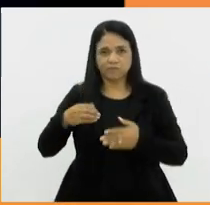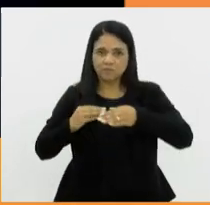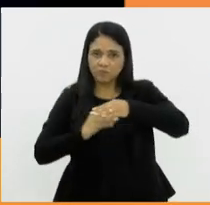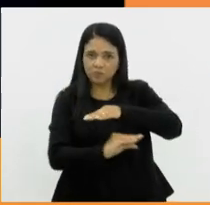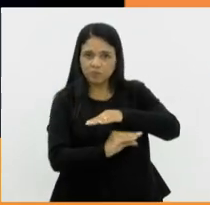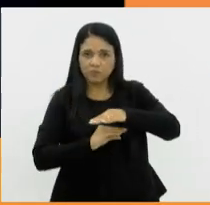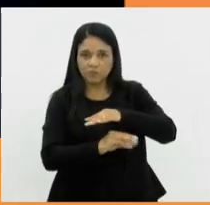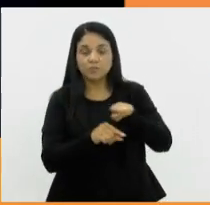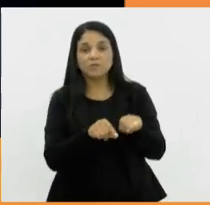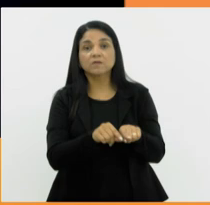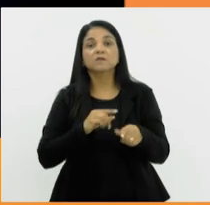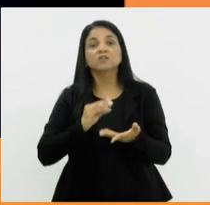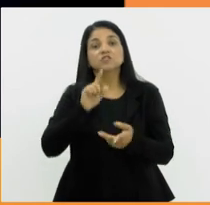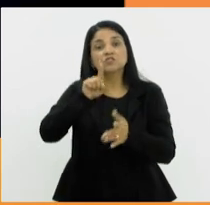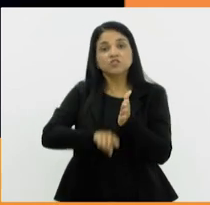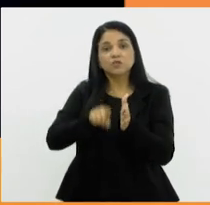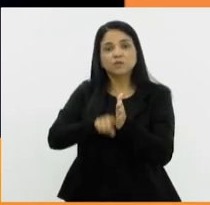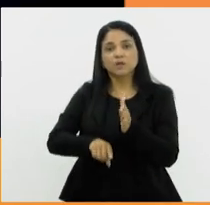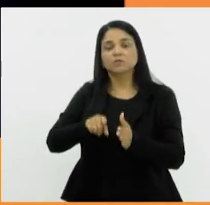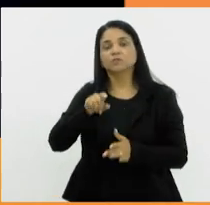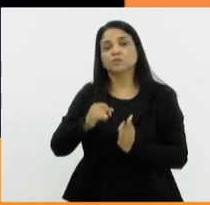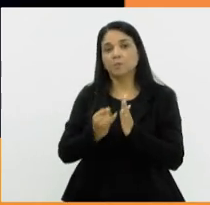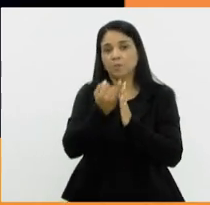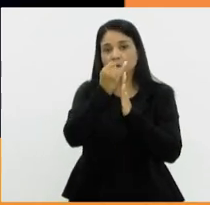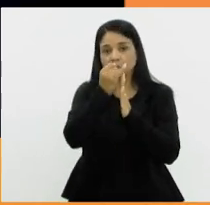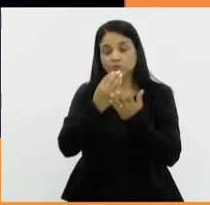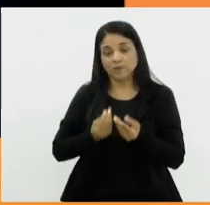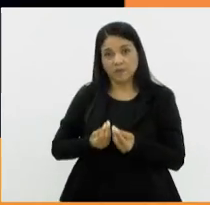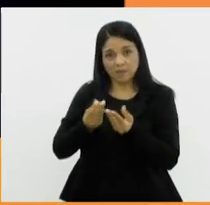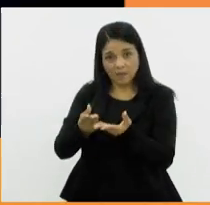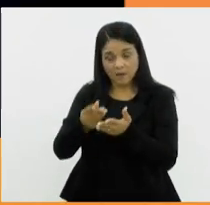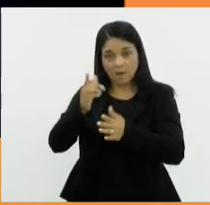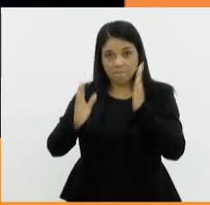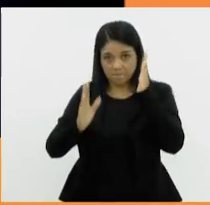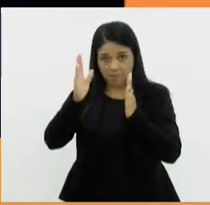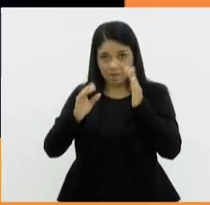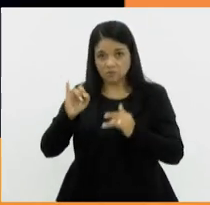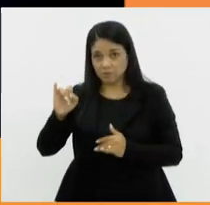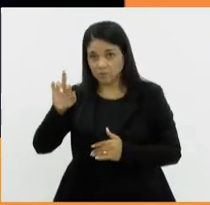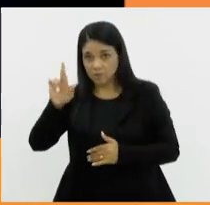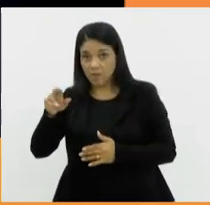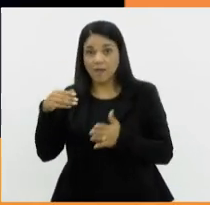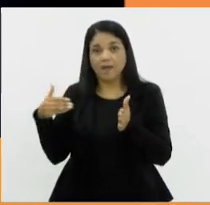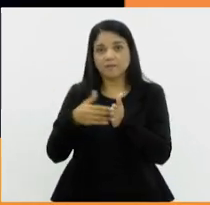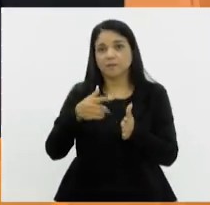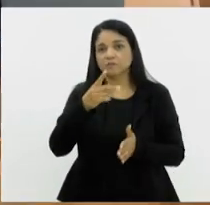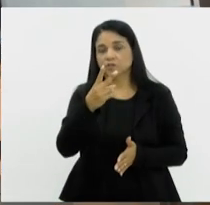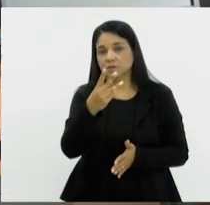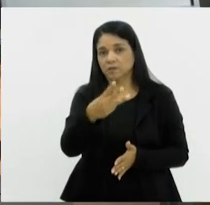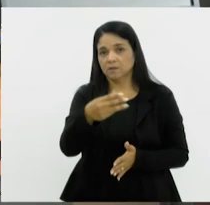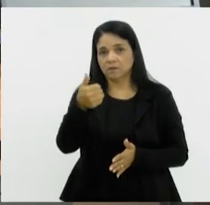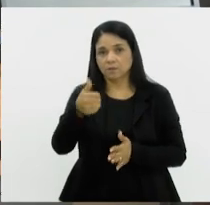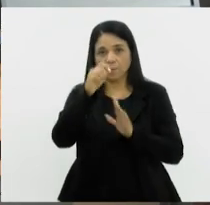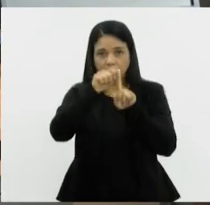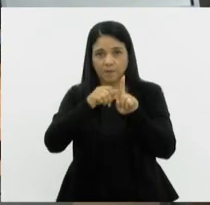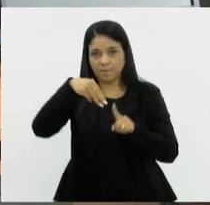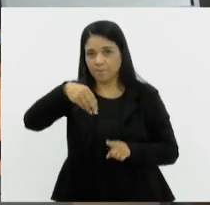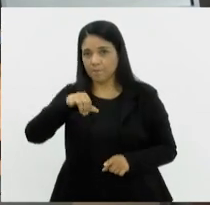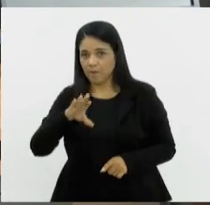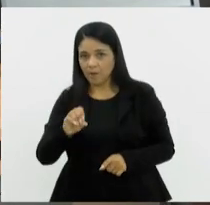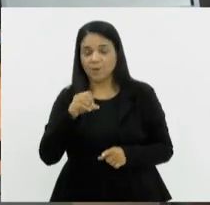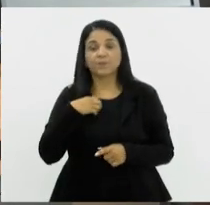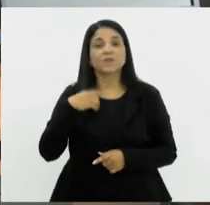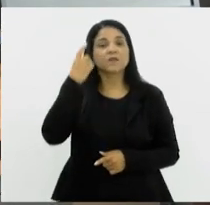do total do imposto devido. O prazo para entrega do Imposto de Renda vai até o dia 31 de maio. A